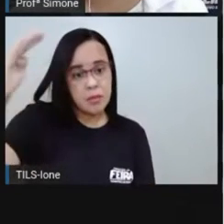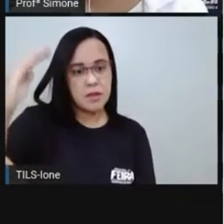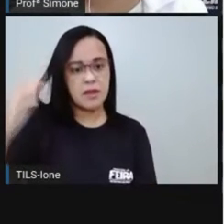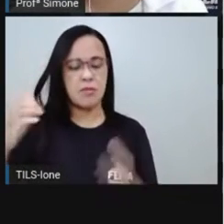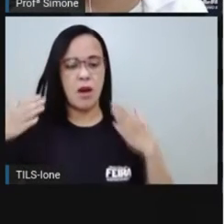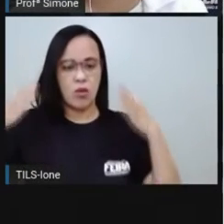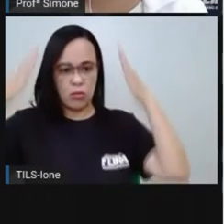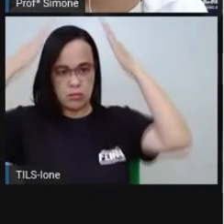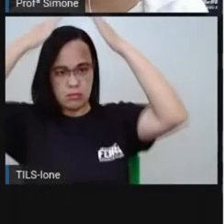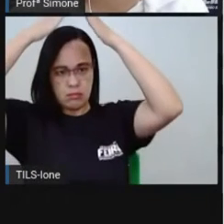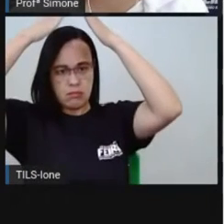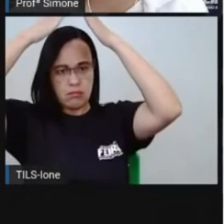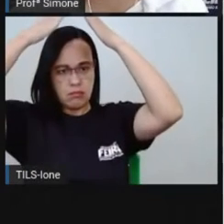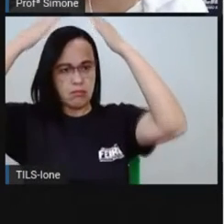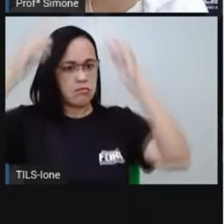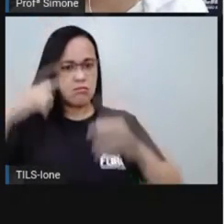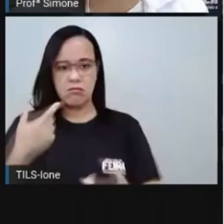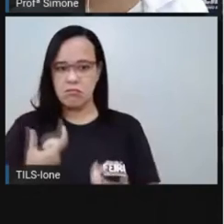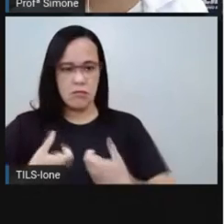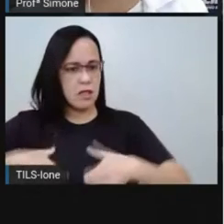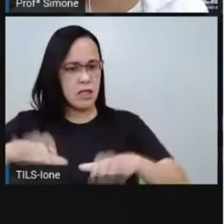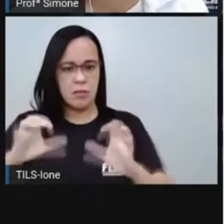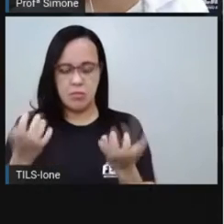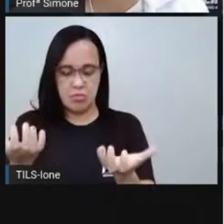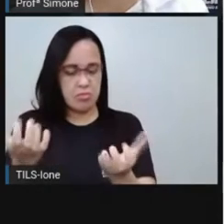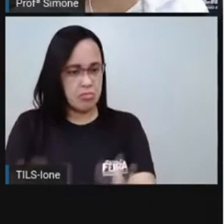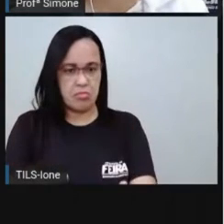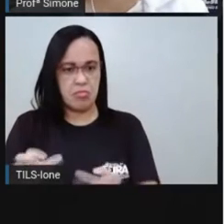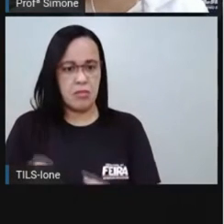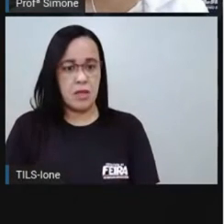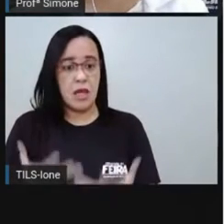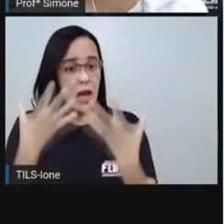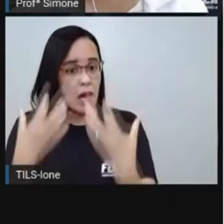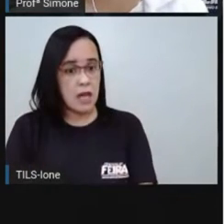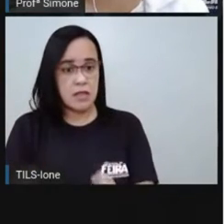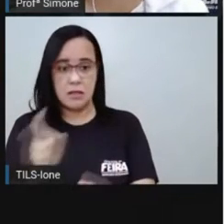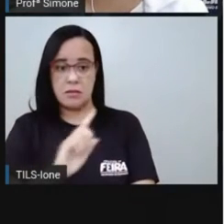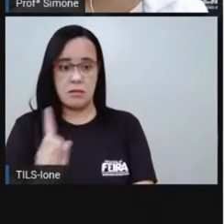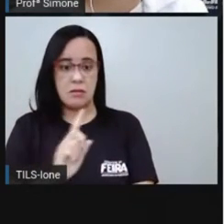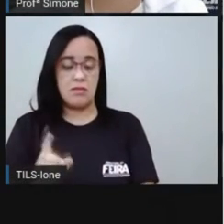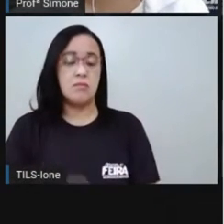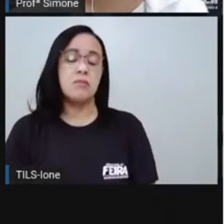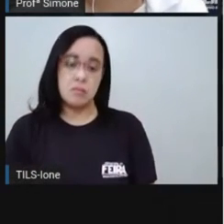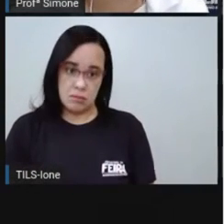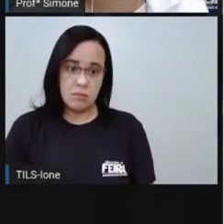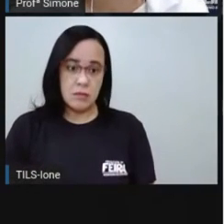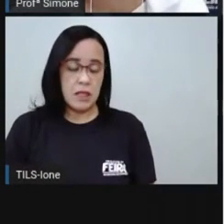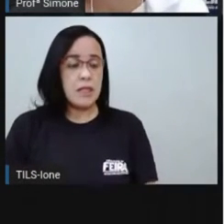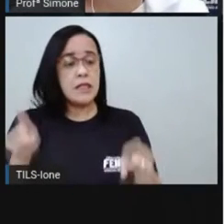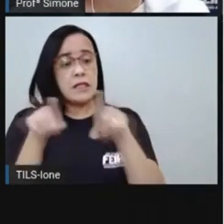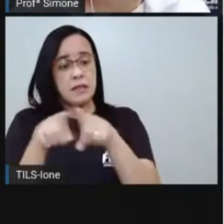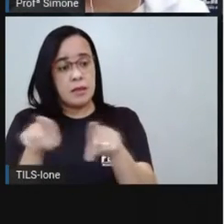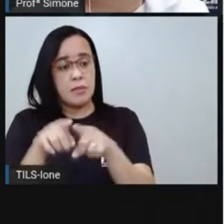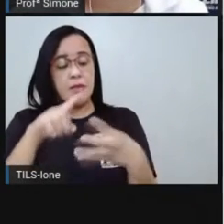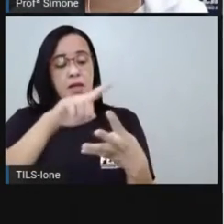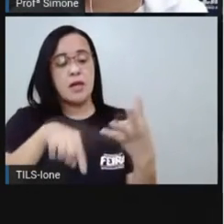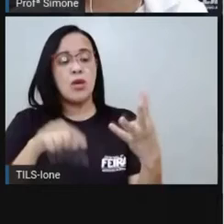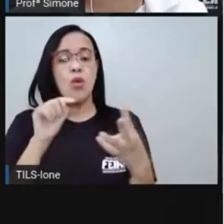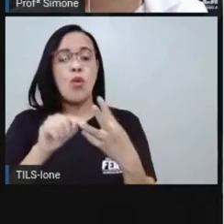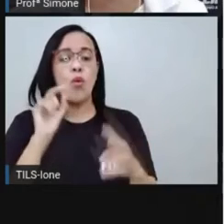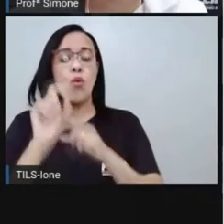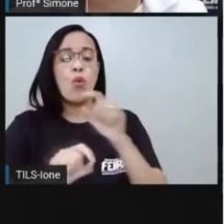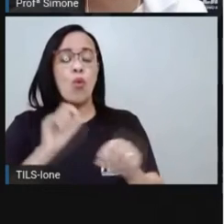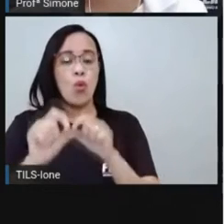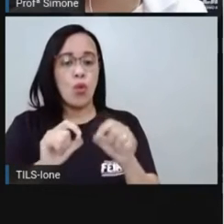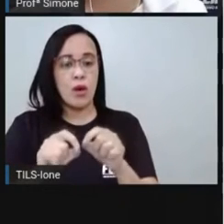escravatura foi um outro ponto que fez com que essa monarquia ruísse e desse lugar,